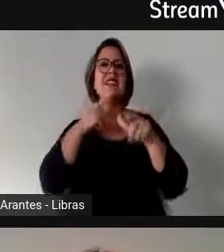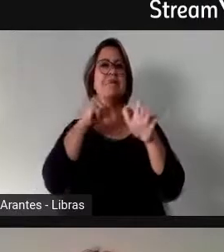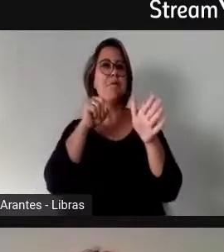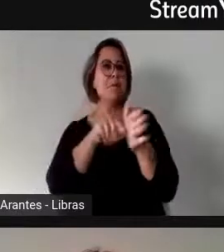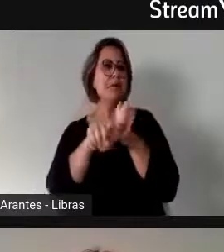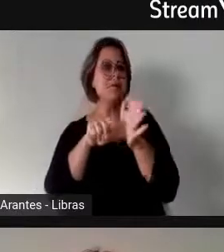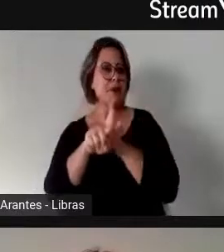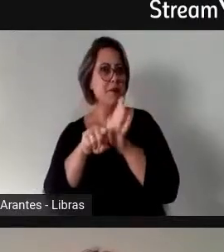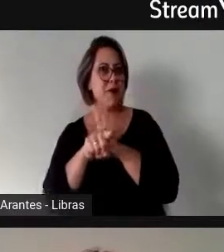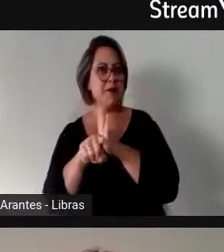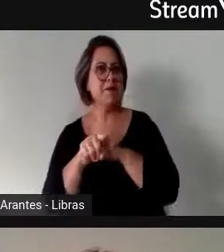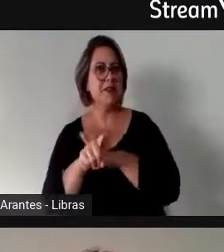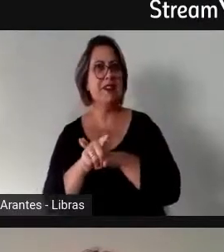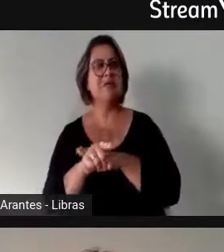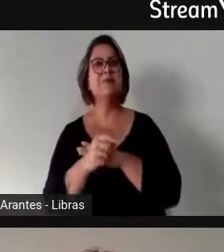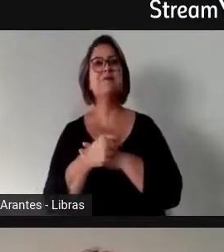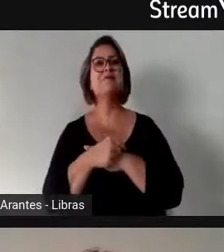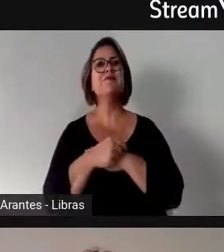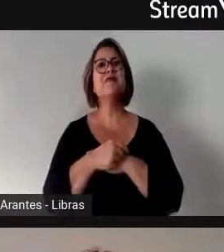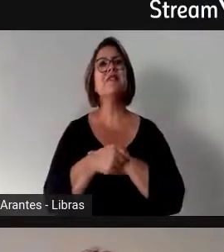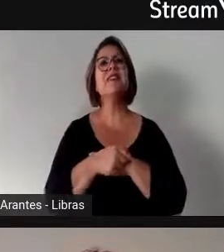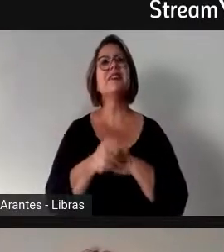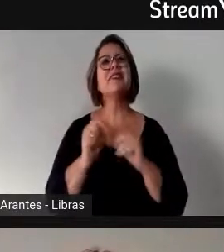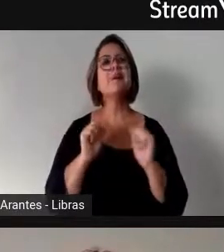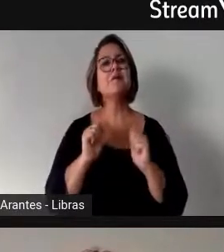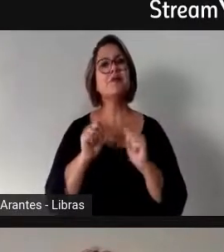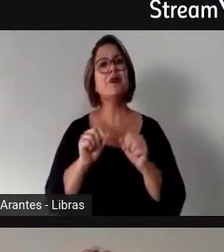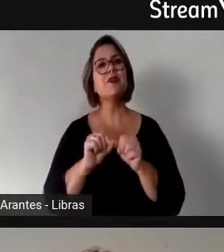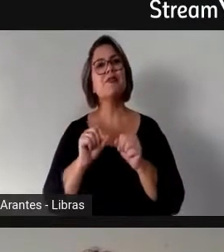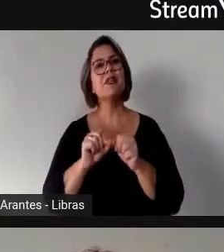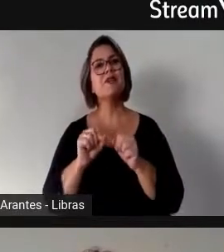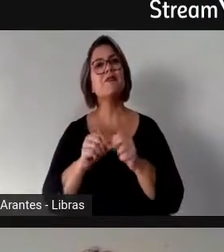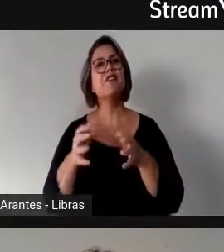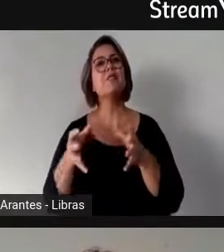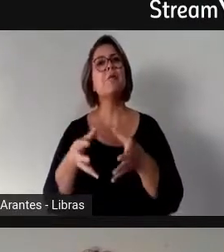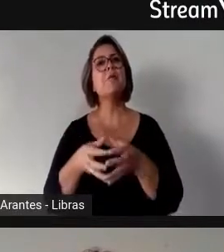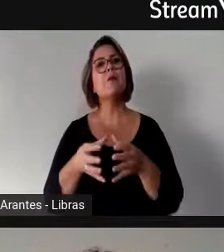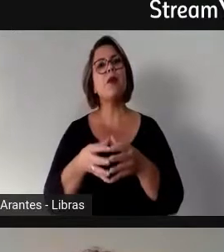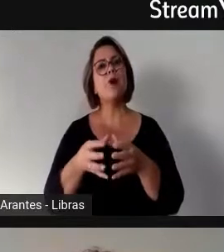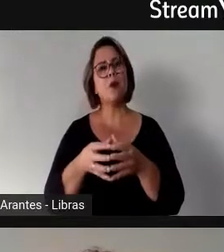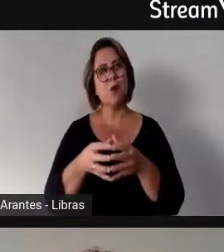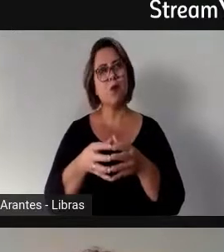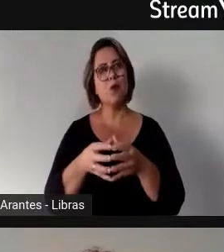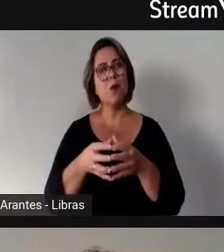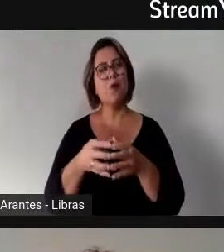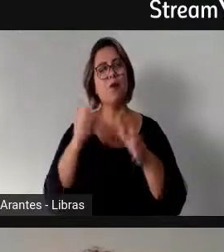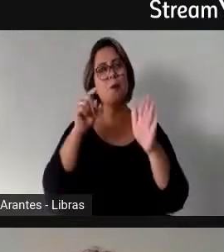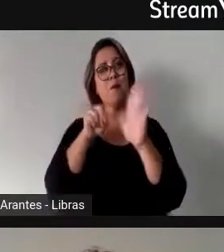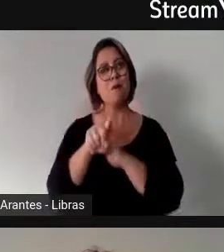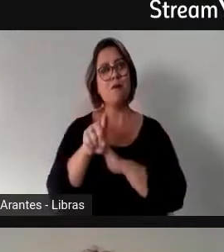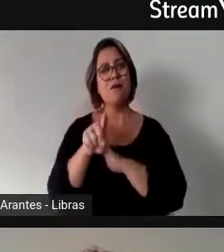ver, a gente pode fazer, então, alguns blocos aqui de apresentação das perguntas.